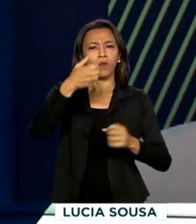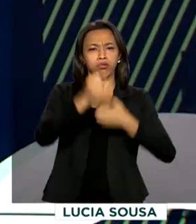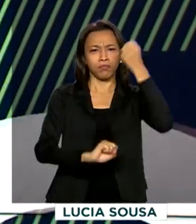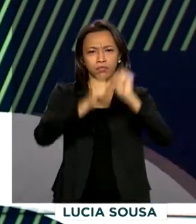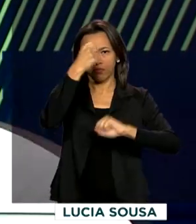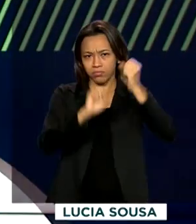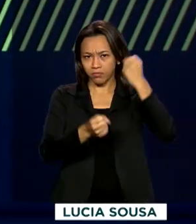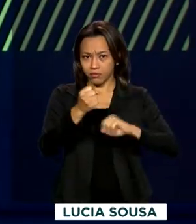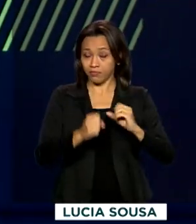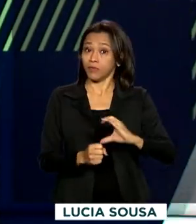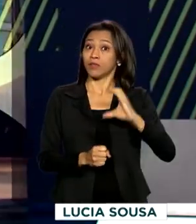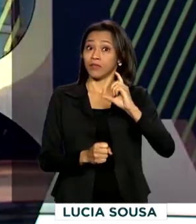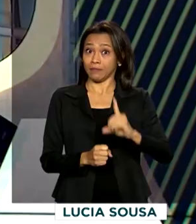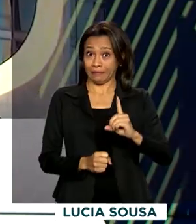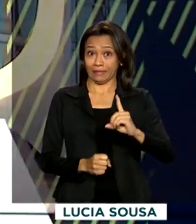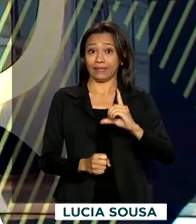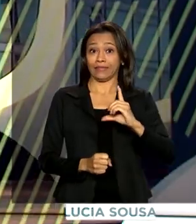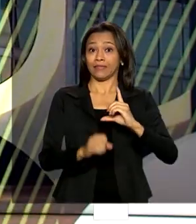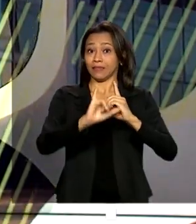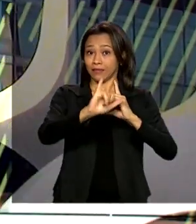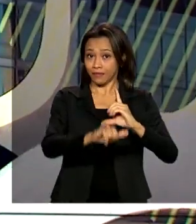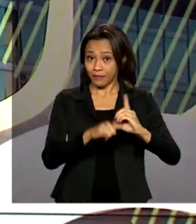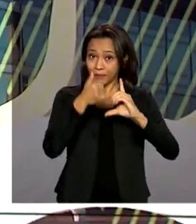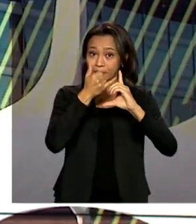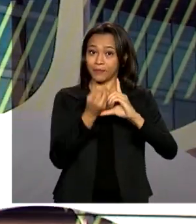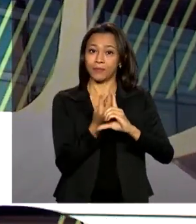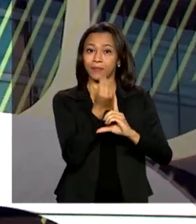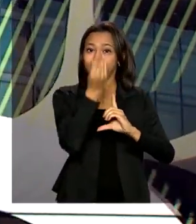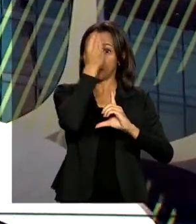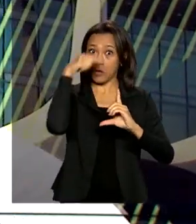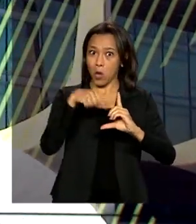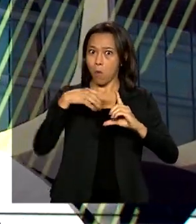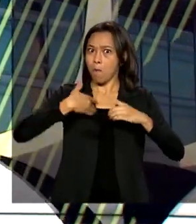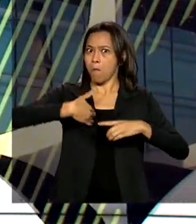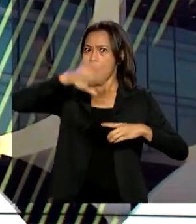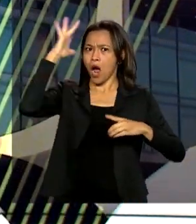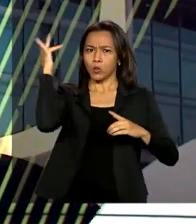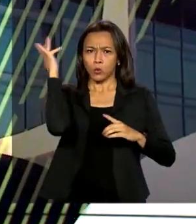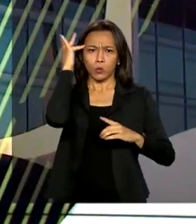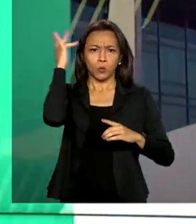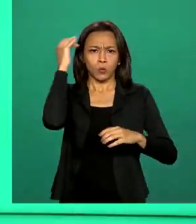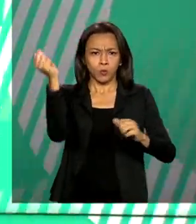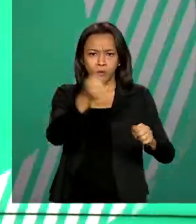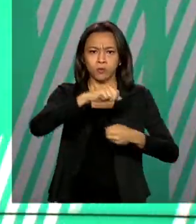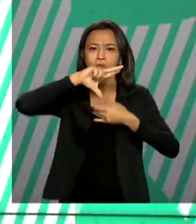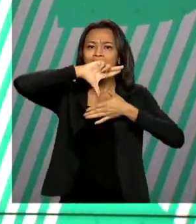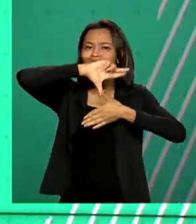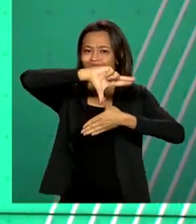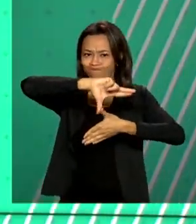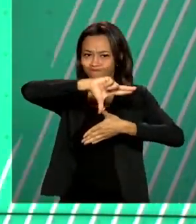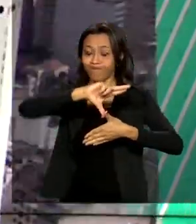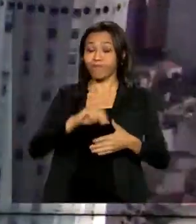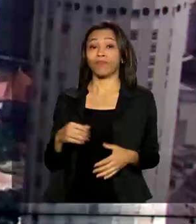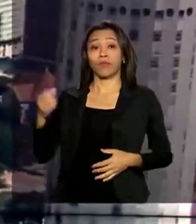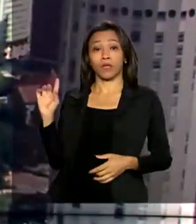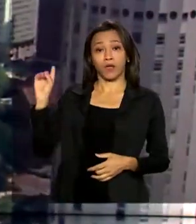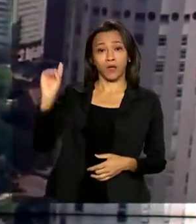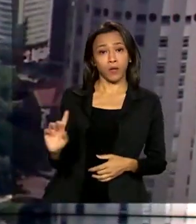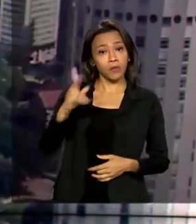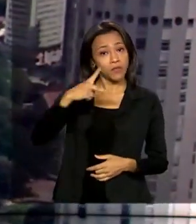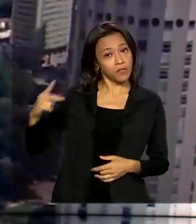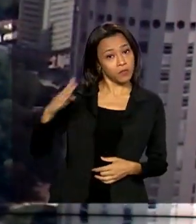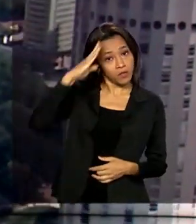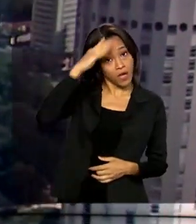de Sergipe 1, considerada a maior termoelétrica de gás natural da América Latina. O presidente Jair Bolsonaro e o ministro de Minas e